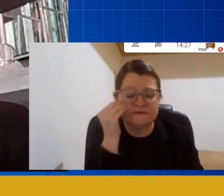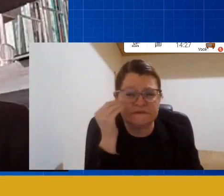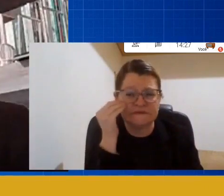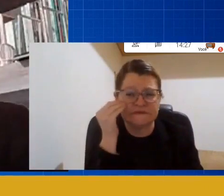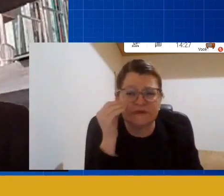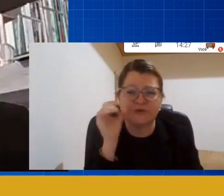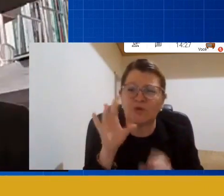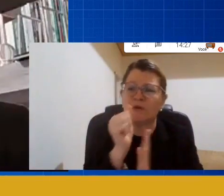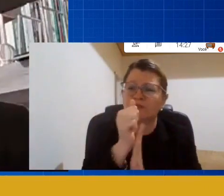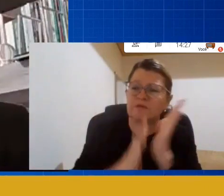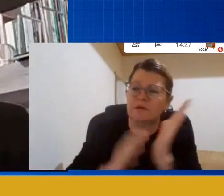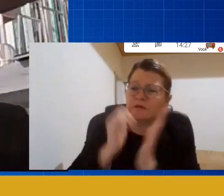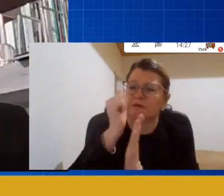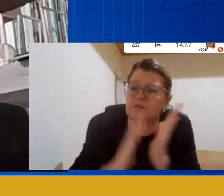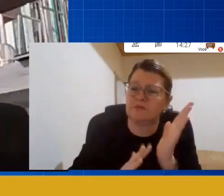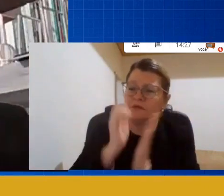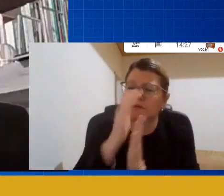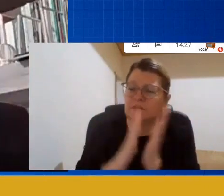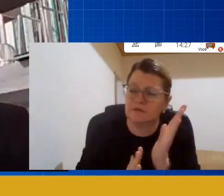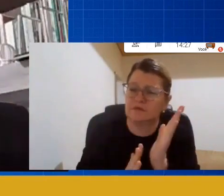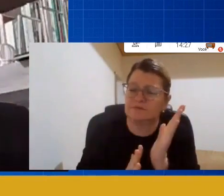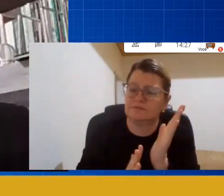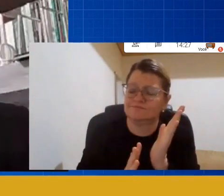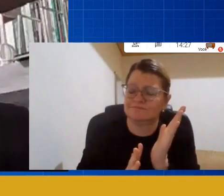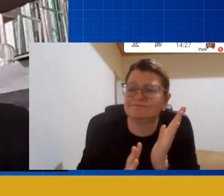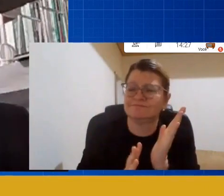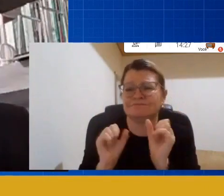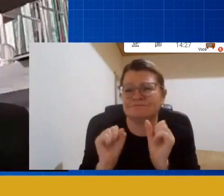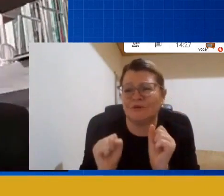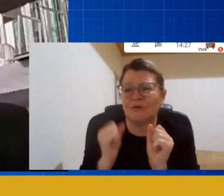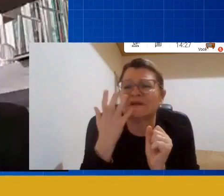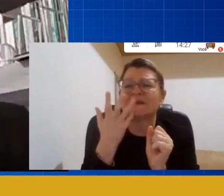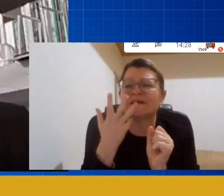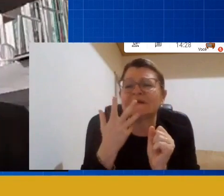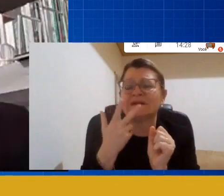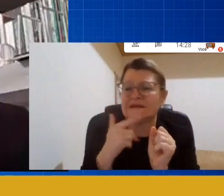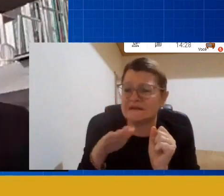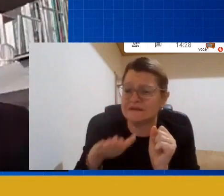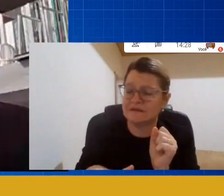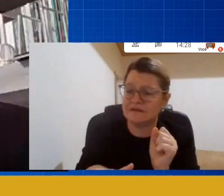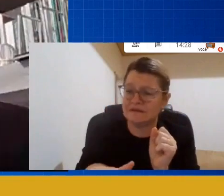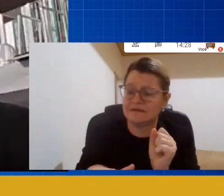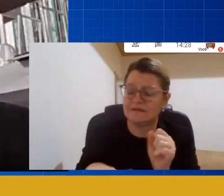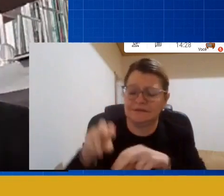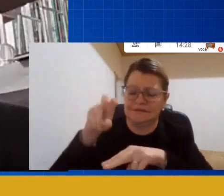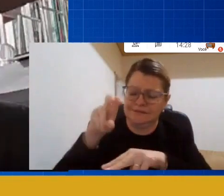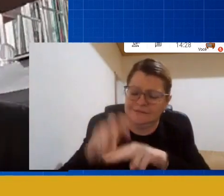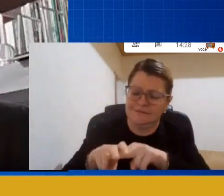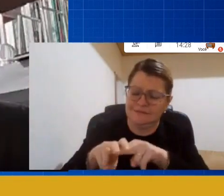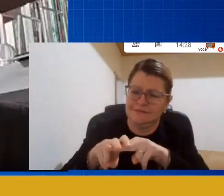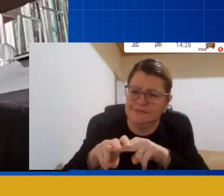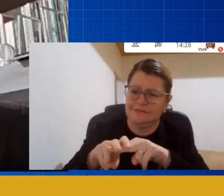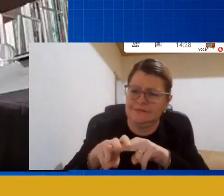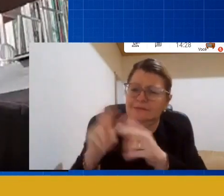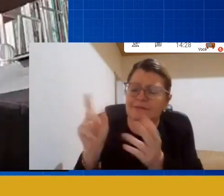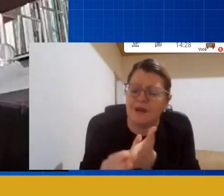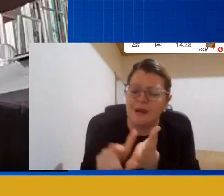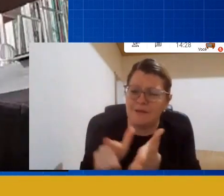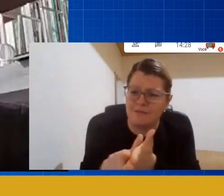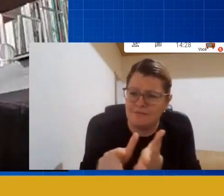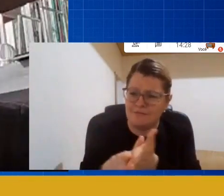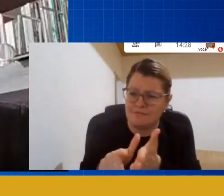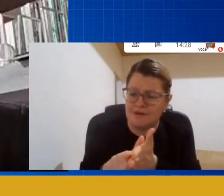colocar essa criança então numa mesinha sentada com papel e ela vai ficar